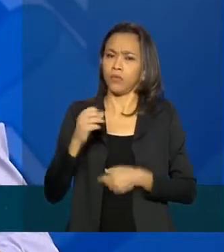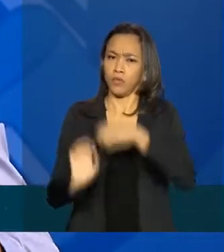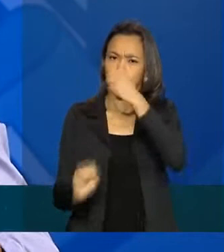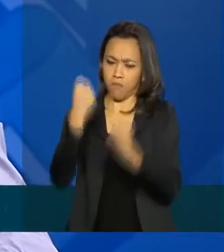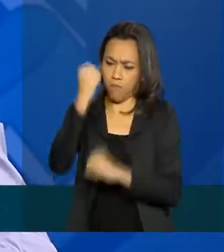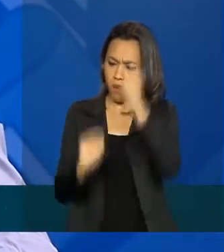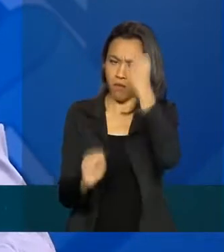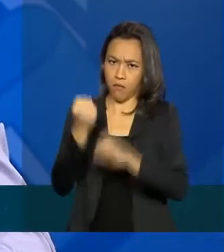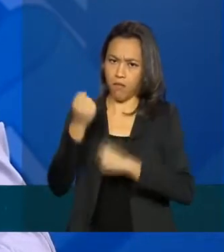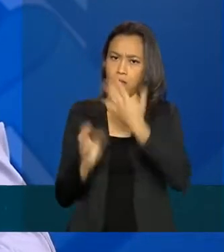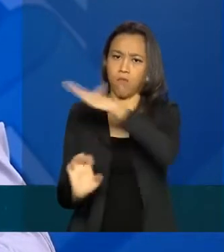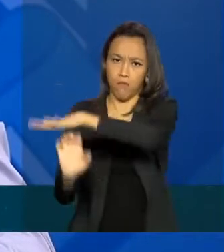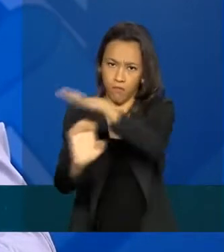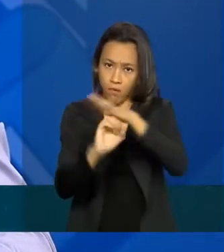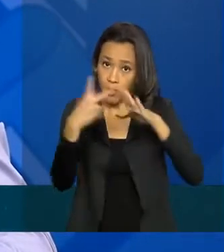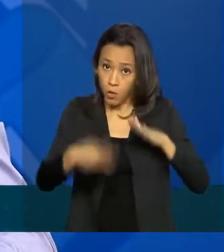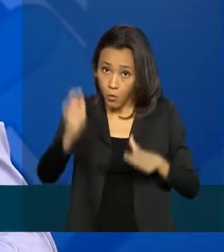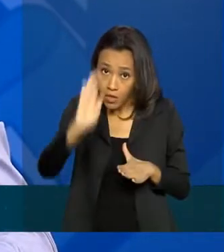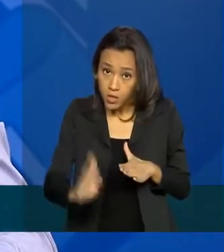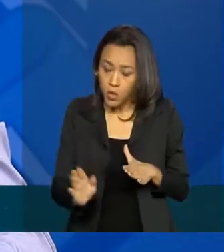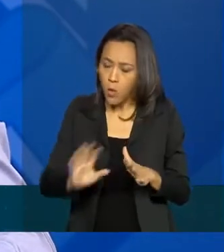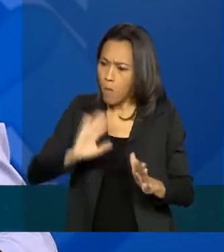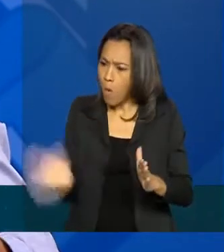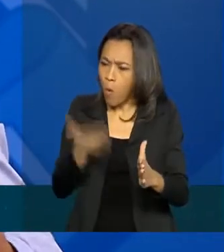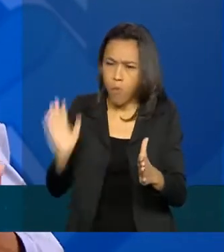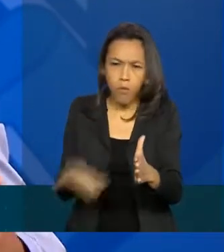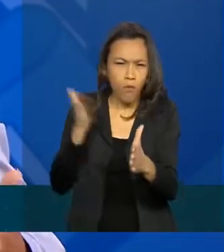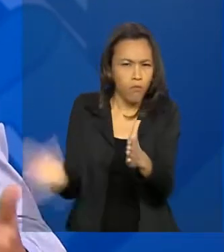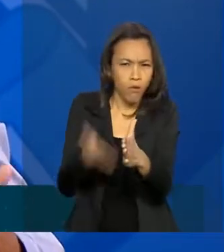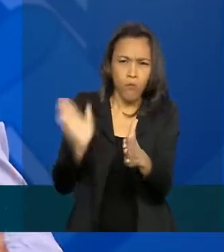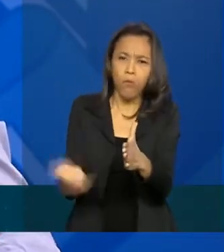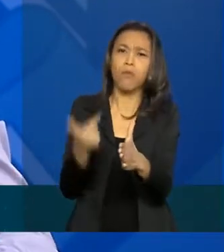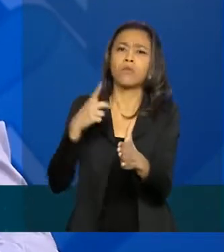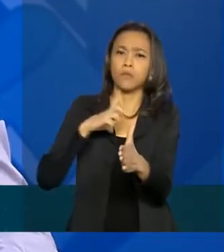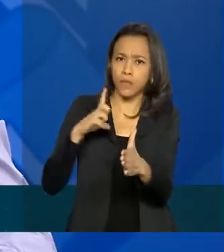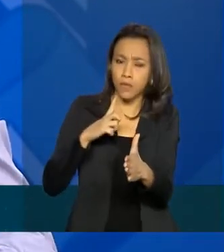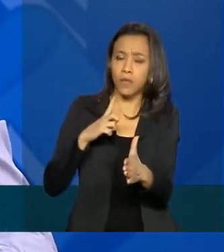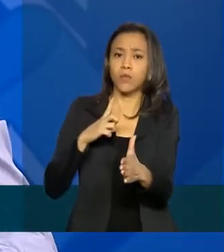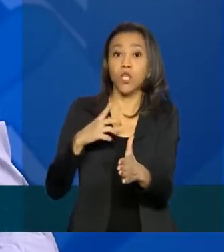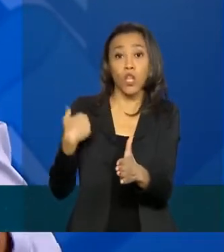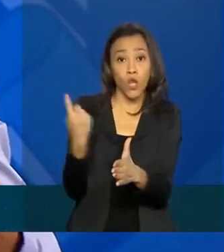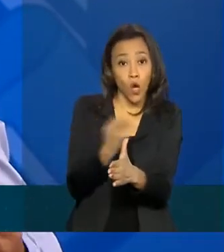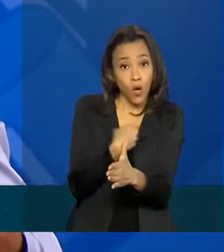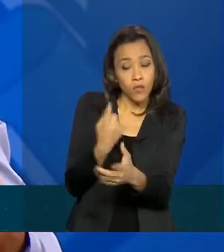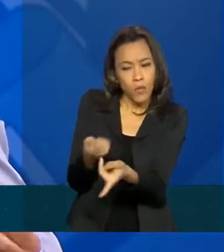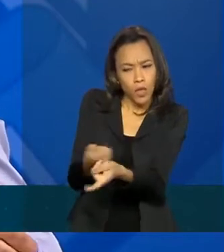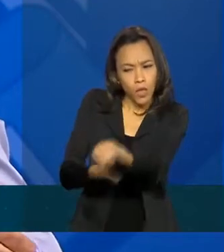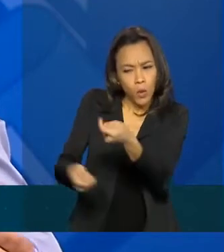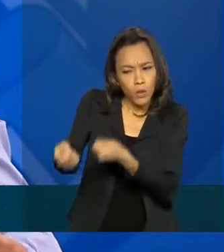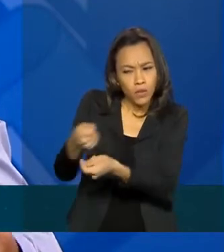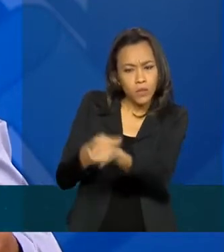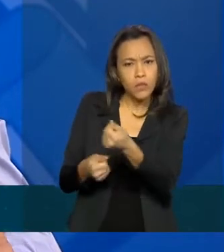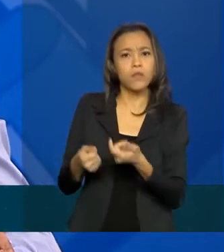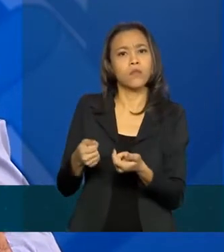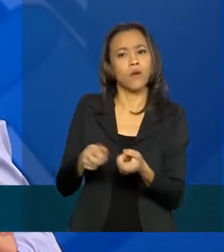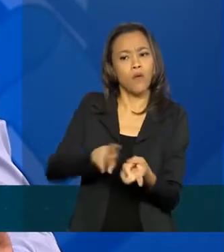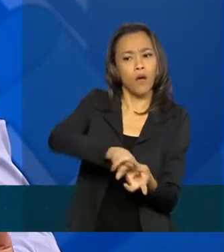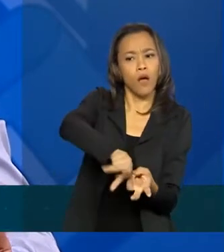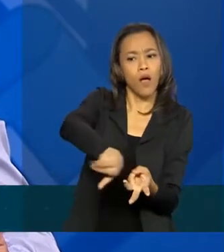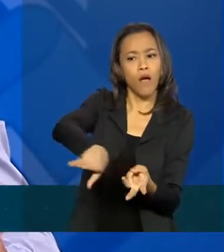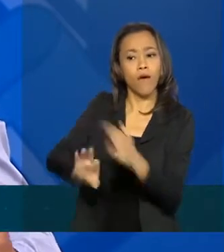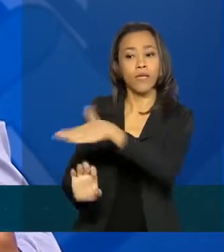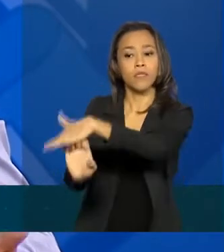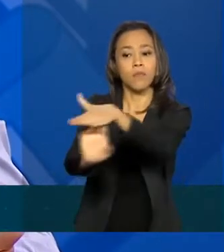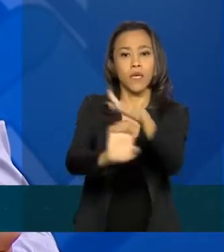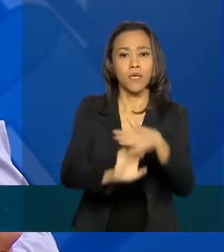aumentando a sua capacidade de produção. Nós estamos agora em uma negociação com um pool de empresas que produzem